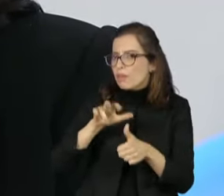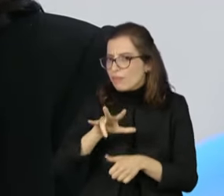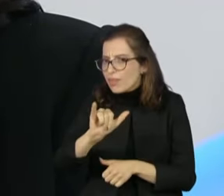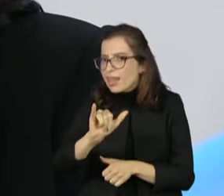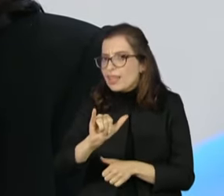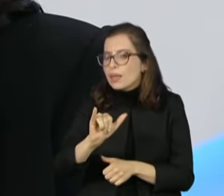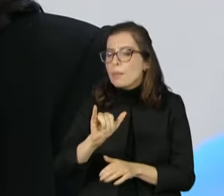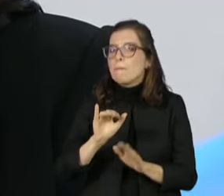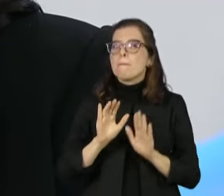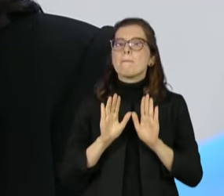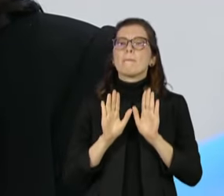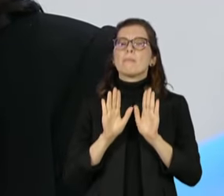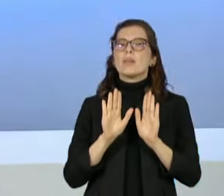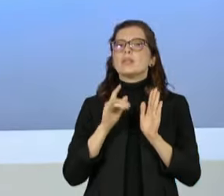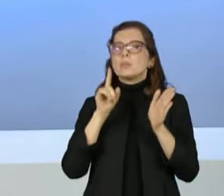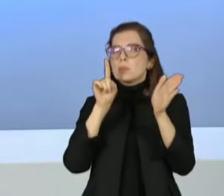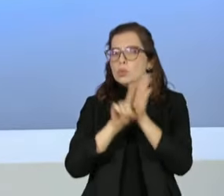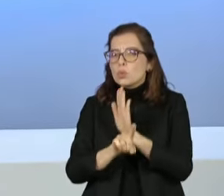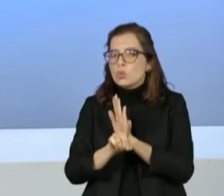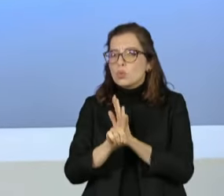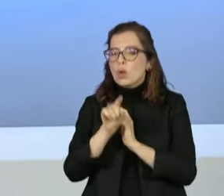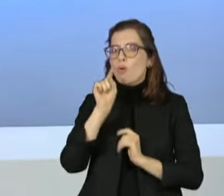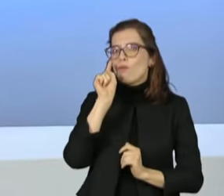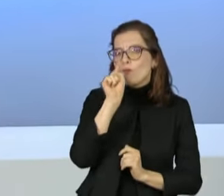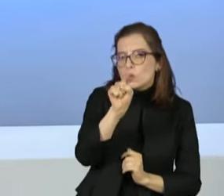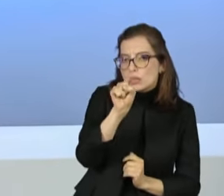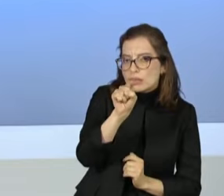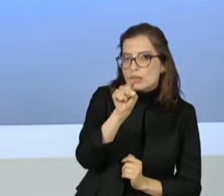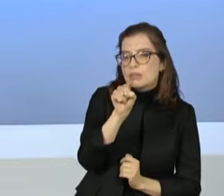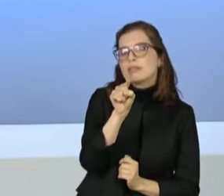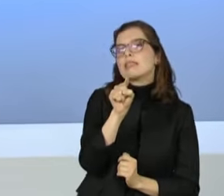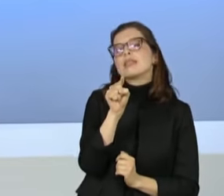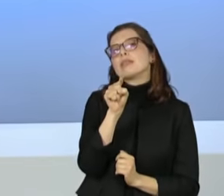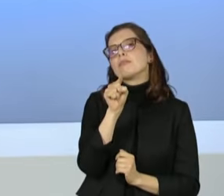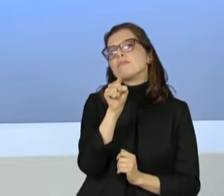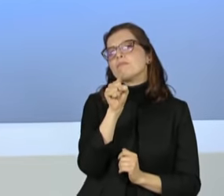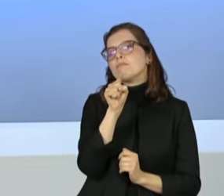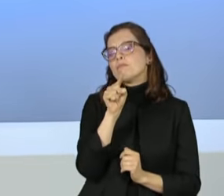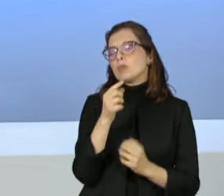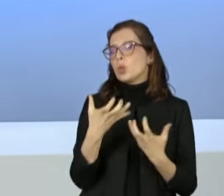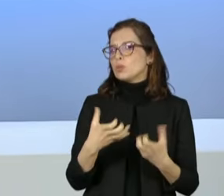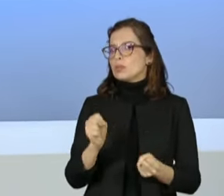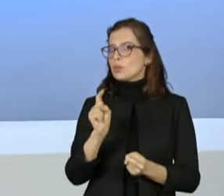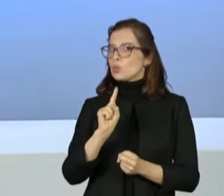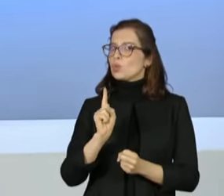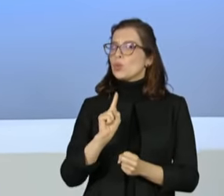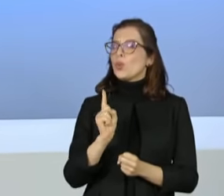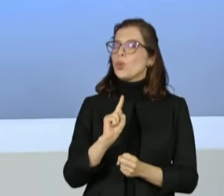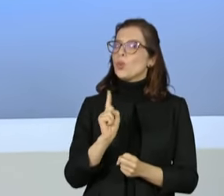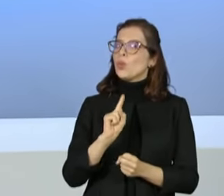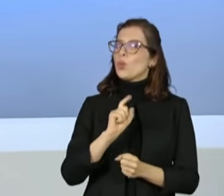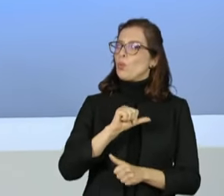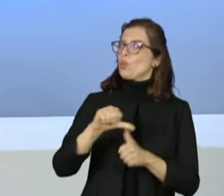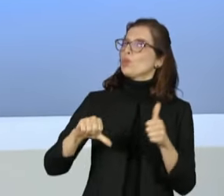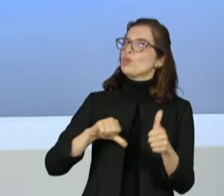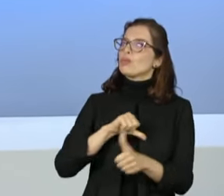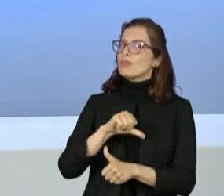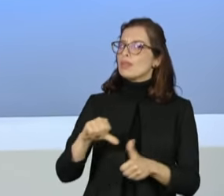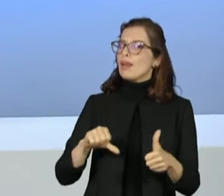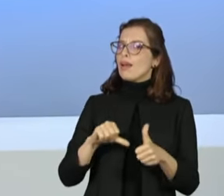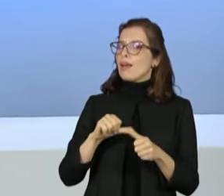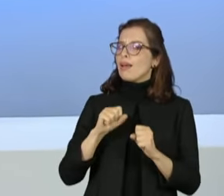contra privatizar integralmente a Petrobras, uma vez aí que você agora tem uma